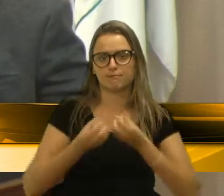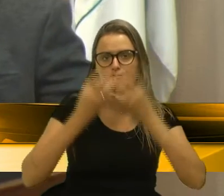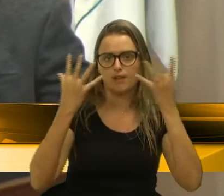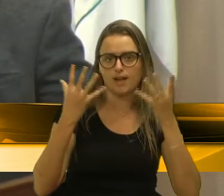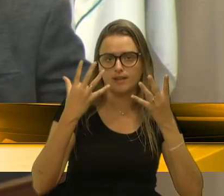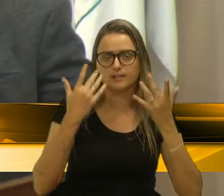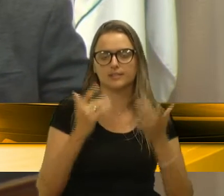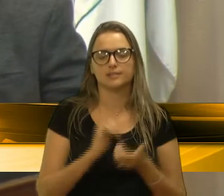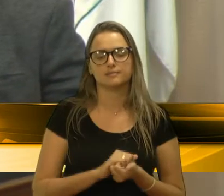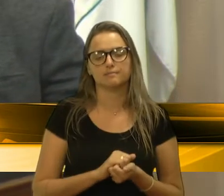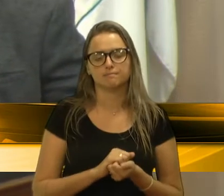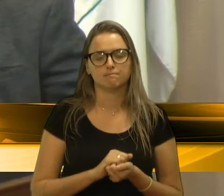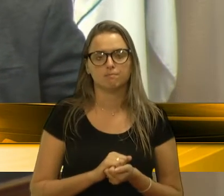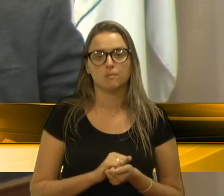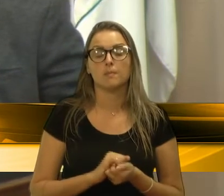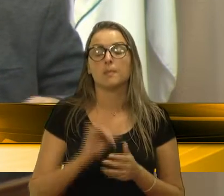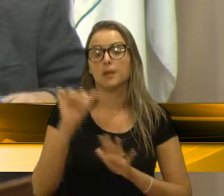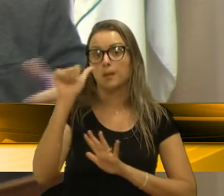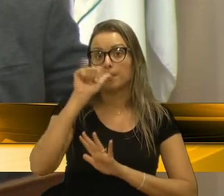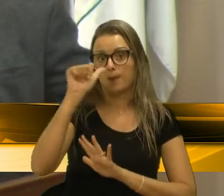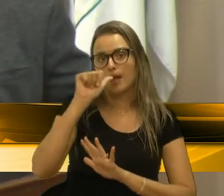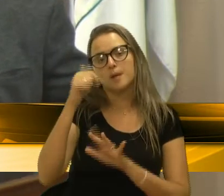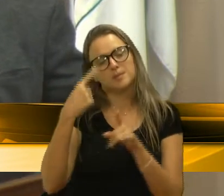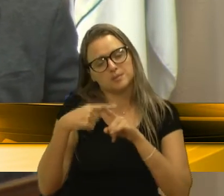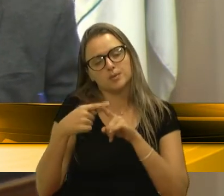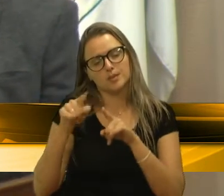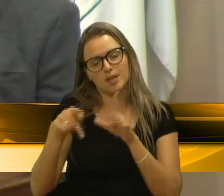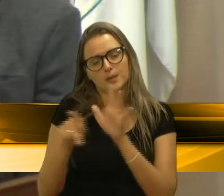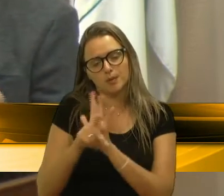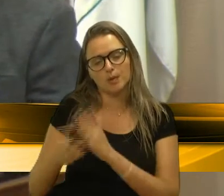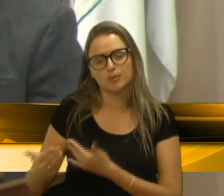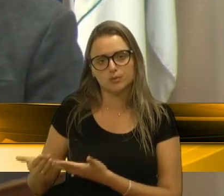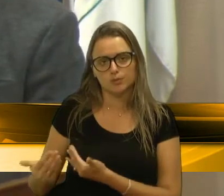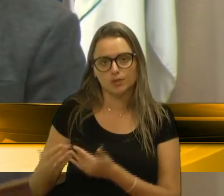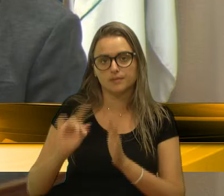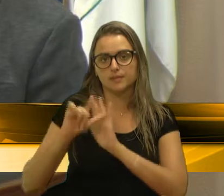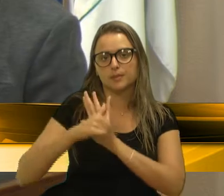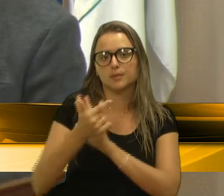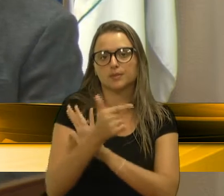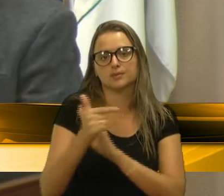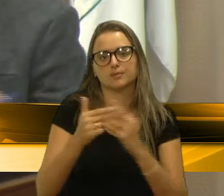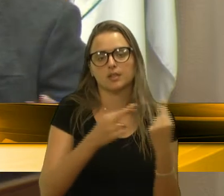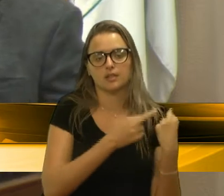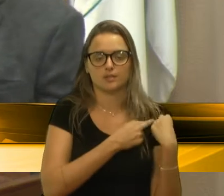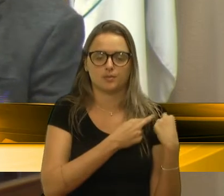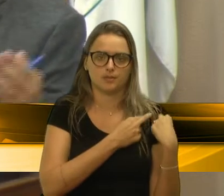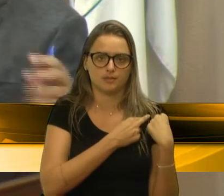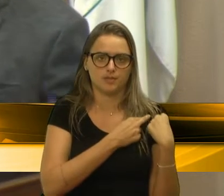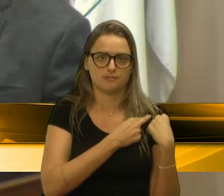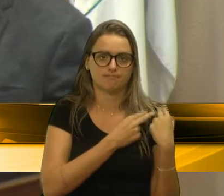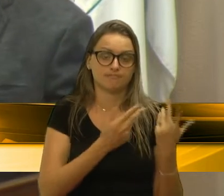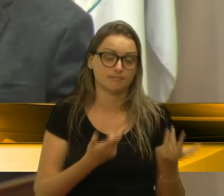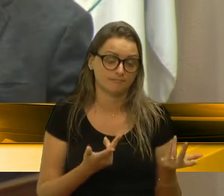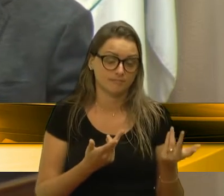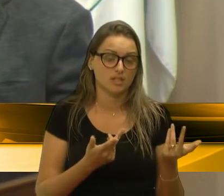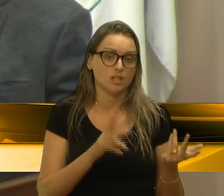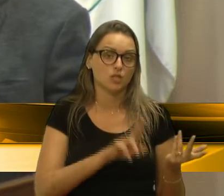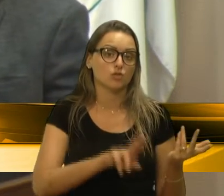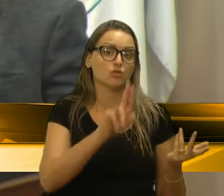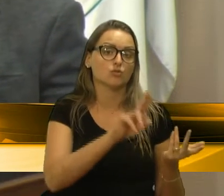boates, e aí bebem porque é próprio da juventude e não tem a devida responsabilidade, às vezes, de pegar um